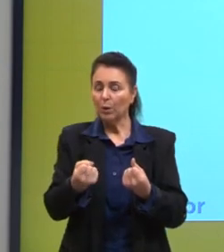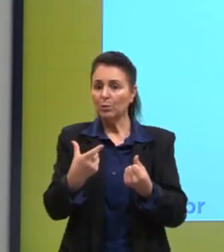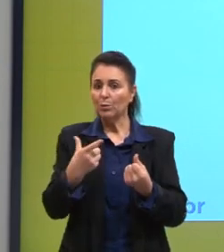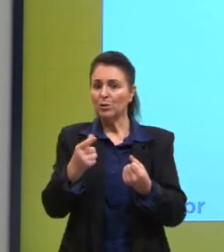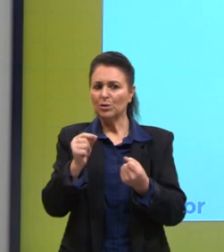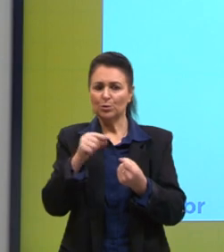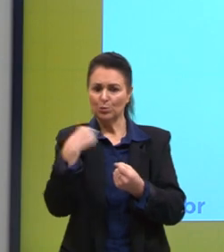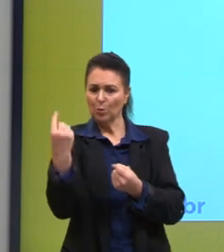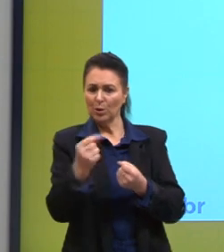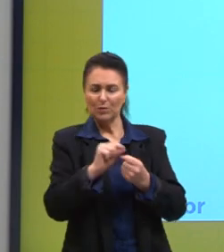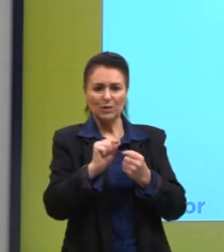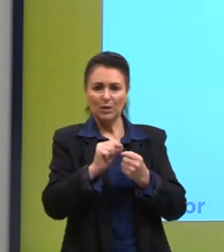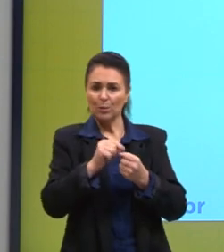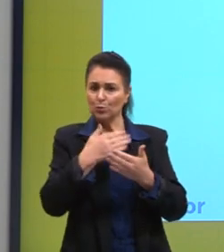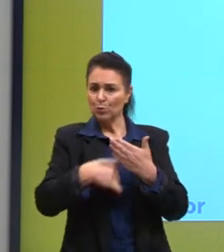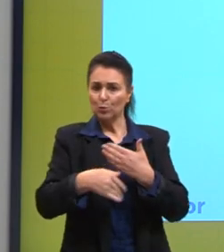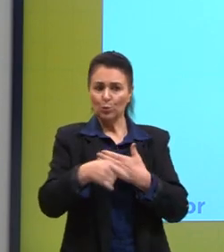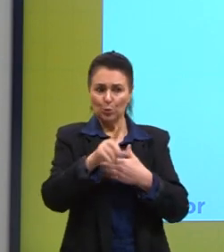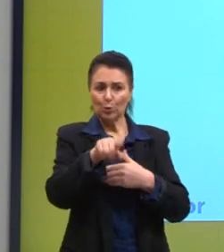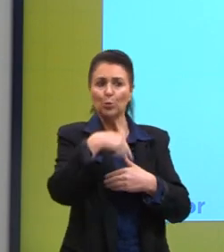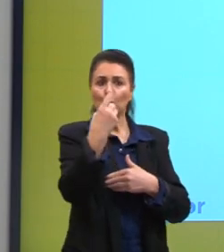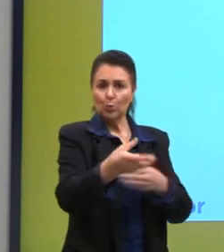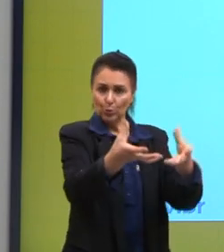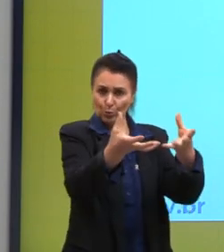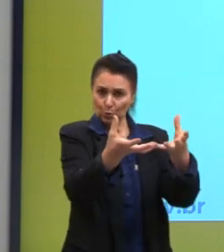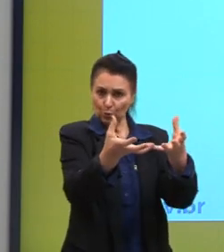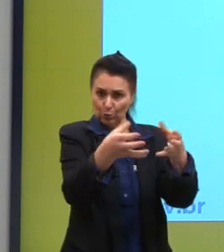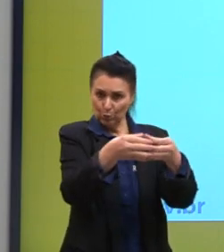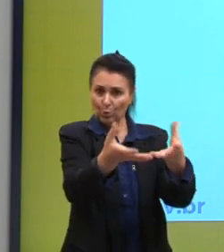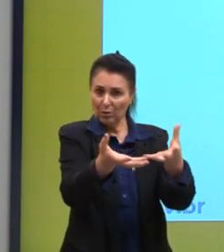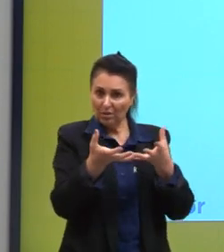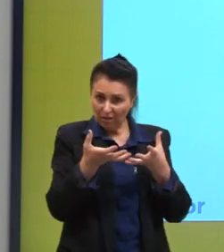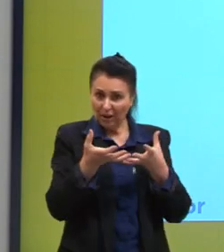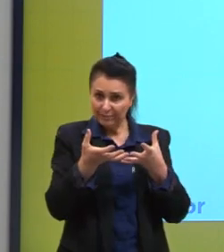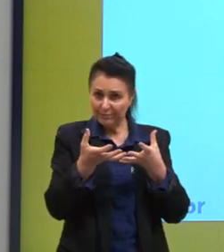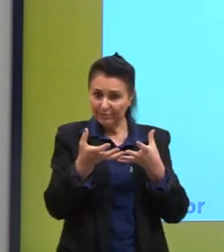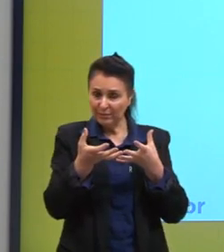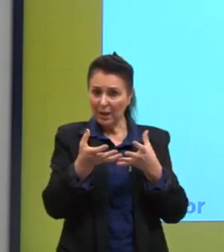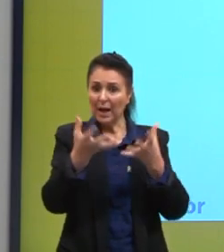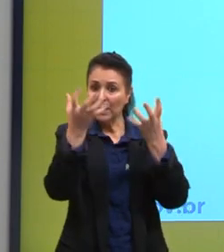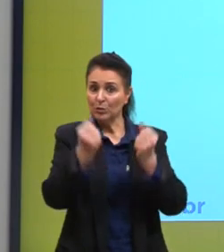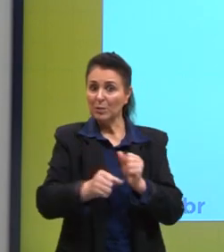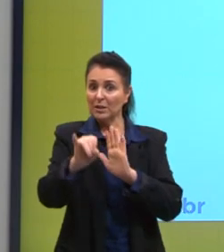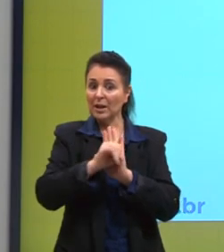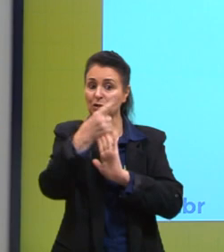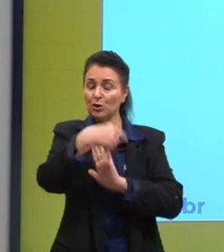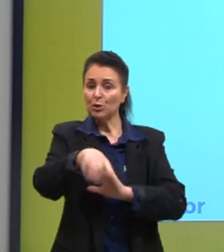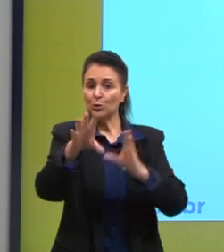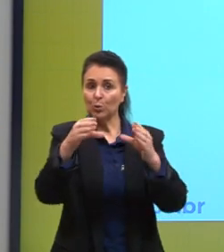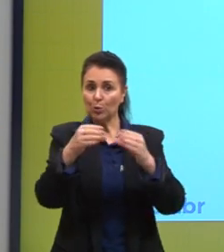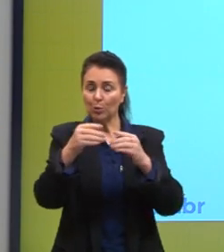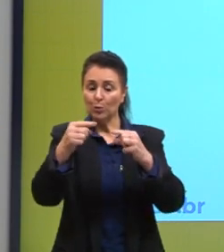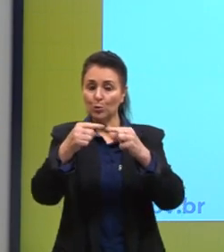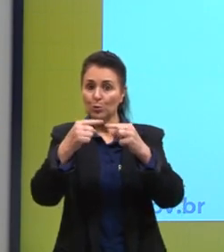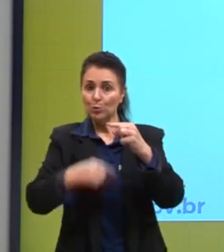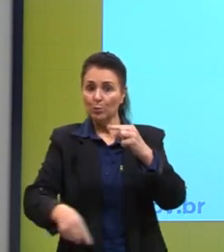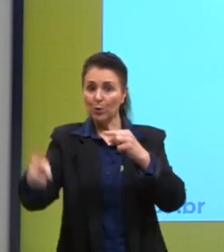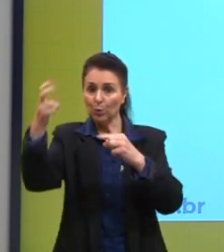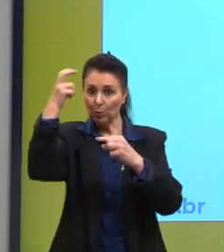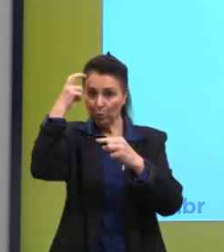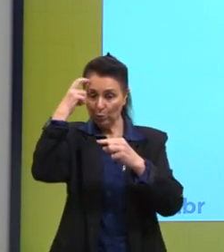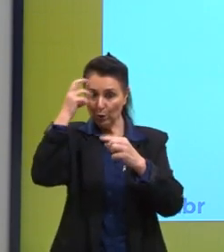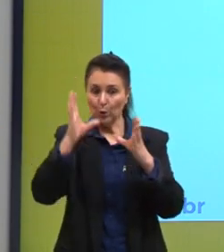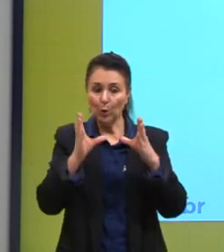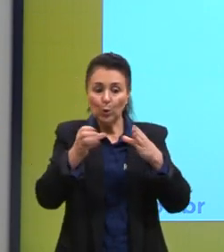deixam da sua cultura e passam a assumir identidades de uma cultura superior. Subculturas são quando grupos dentro de uma própria